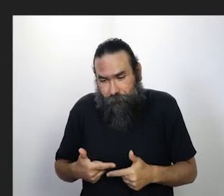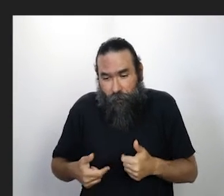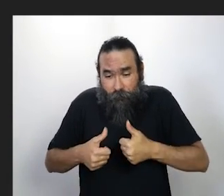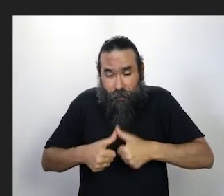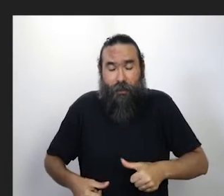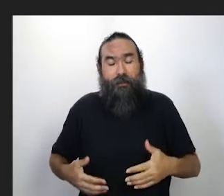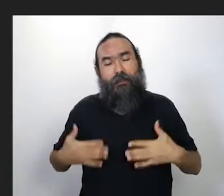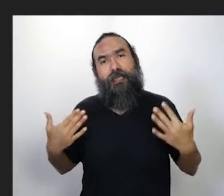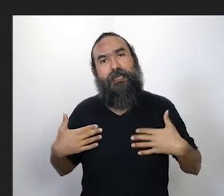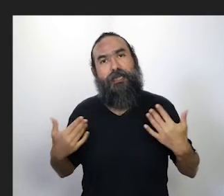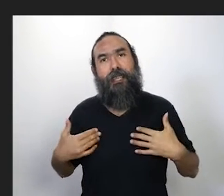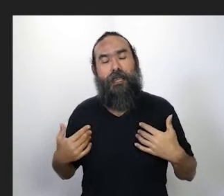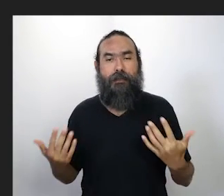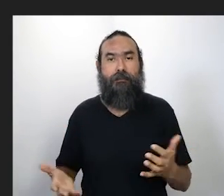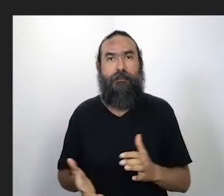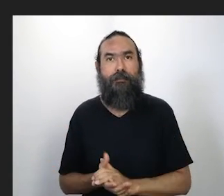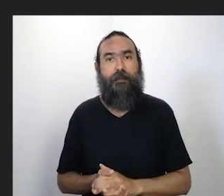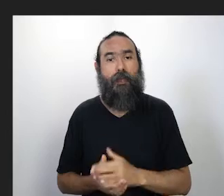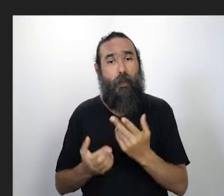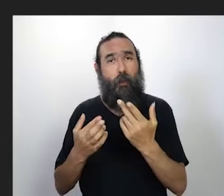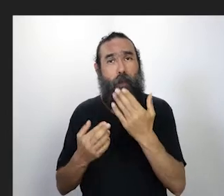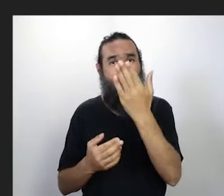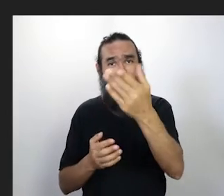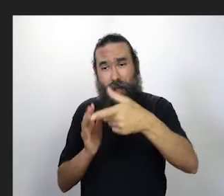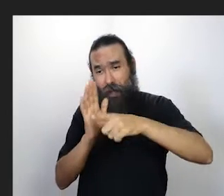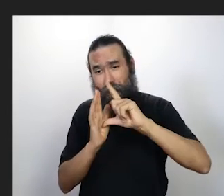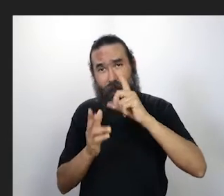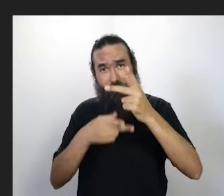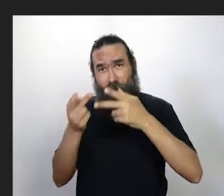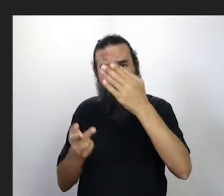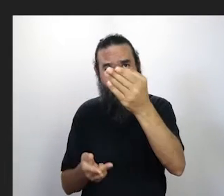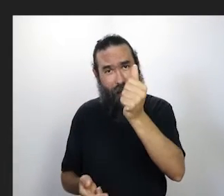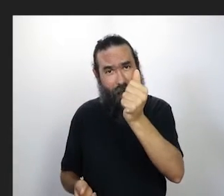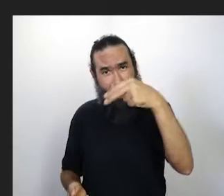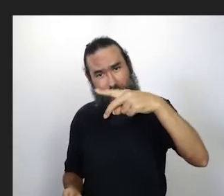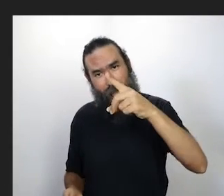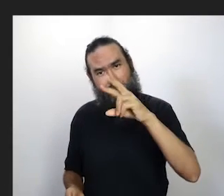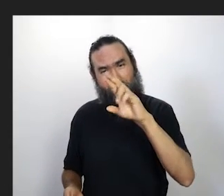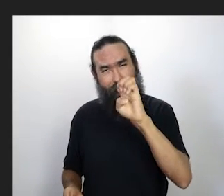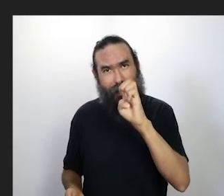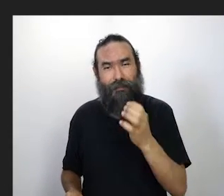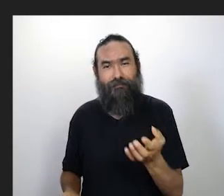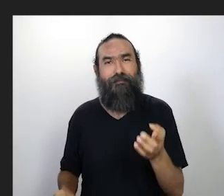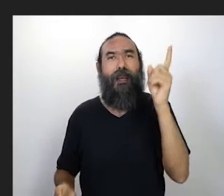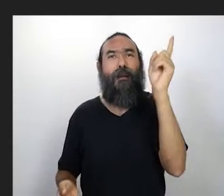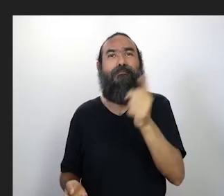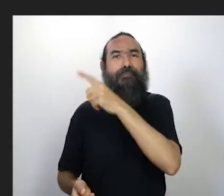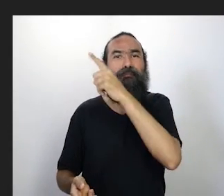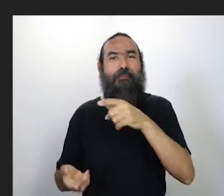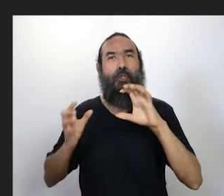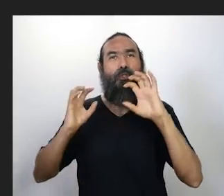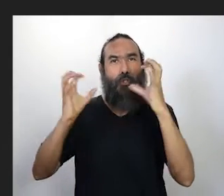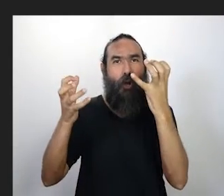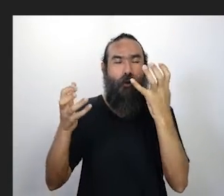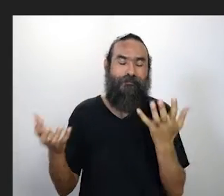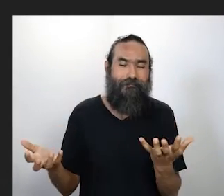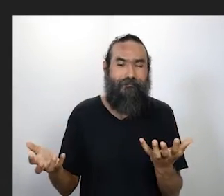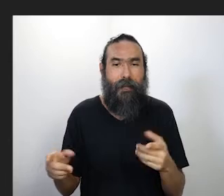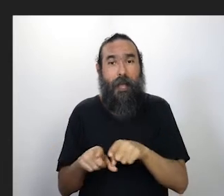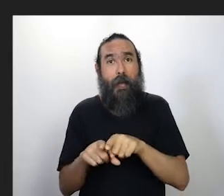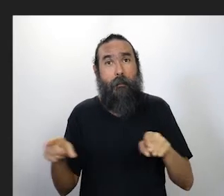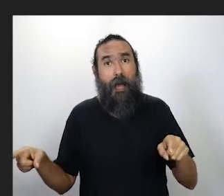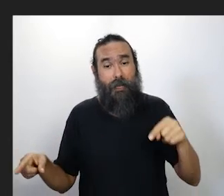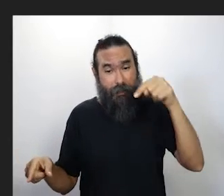lógico que, num primeiro momento, assim como o Gabriel falou, o André falou, eu não tinha esses shows todos, festivais e tal, mas eu tinha algumas